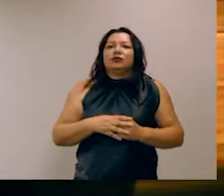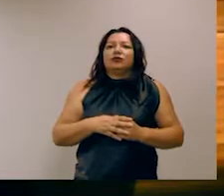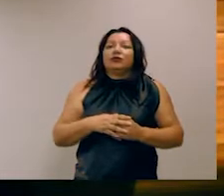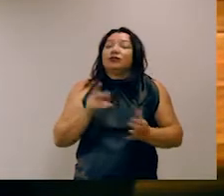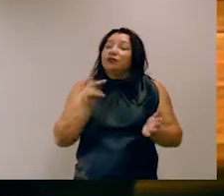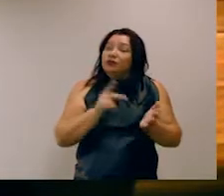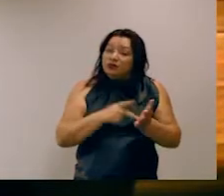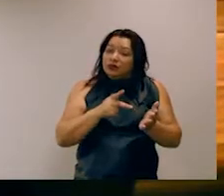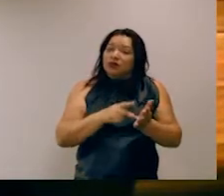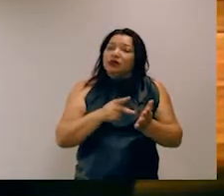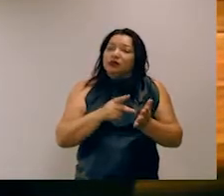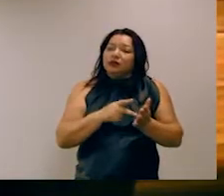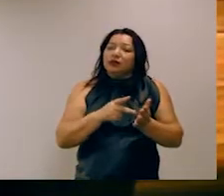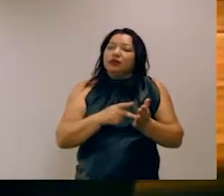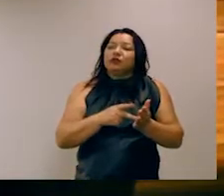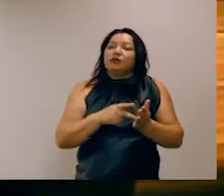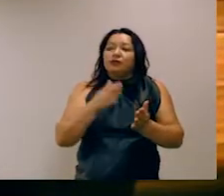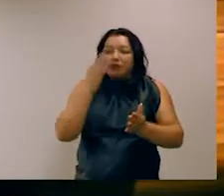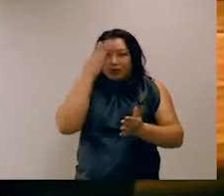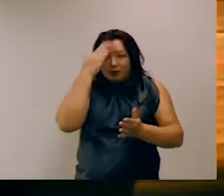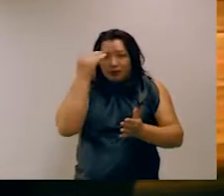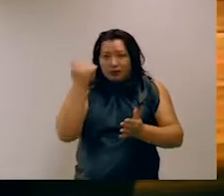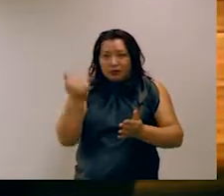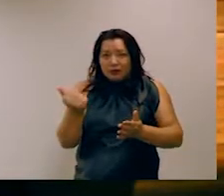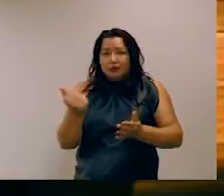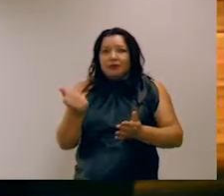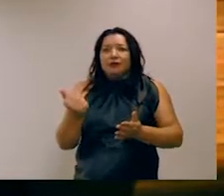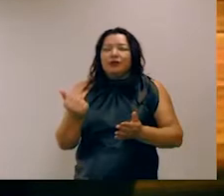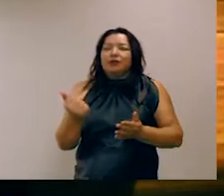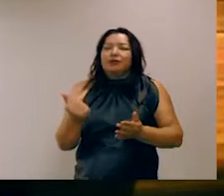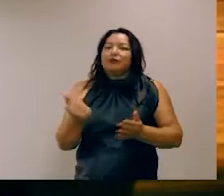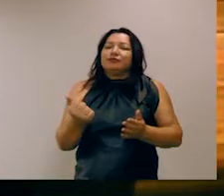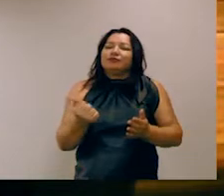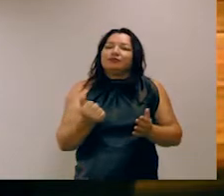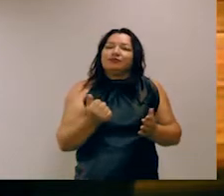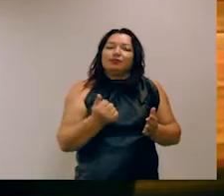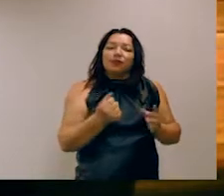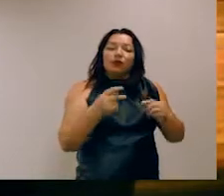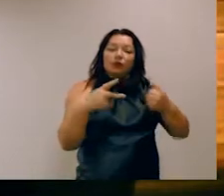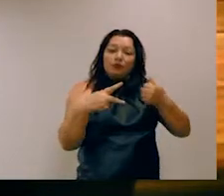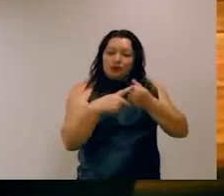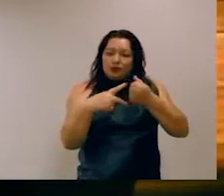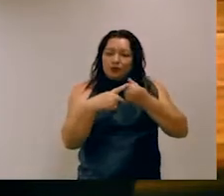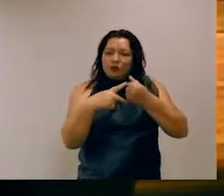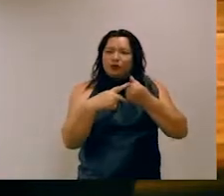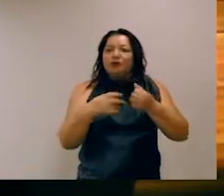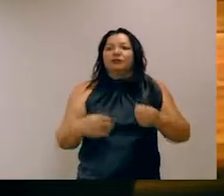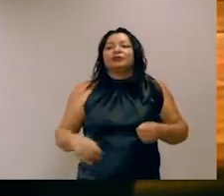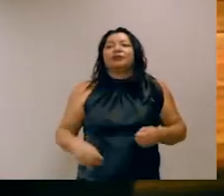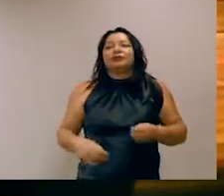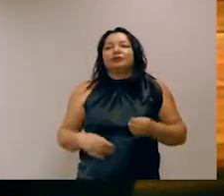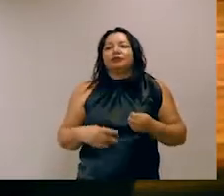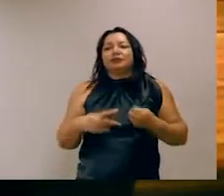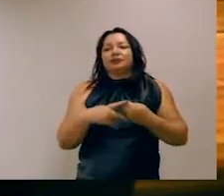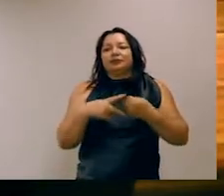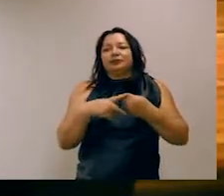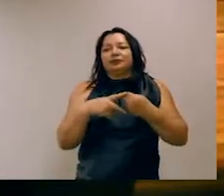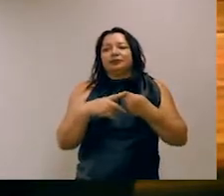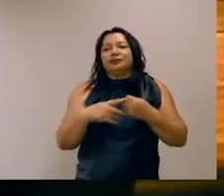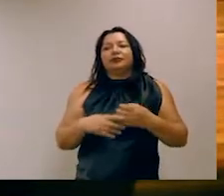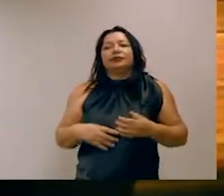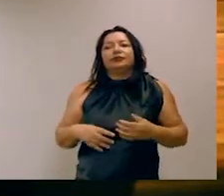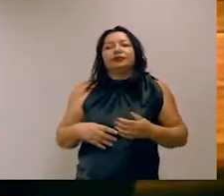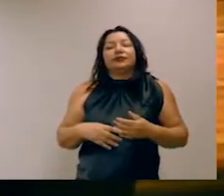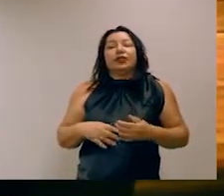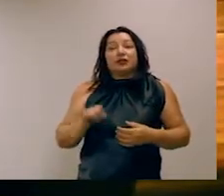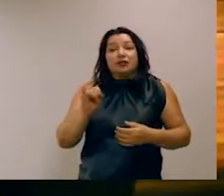acontecendo para conseguir atribuir a origem daquele pronome. Por exemplo, se eu falo que